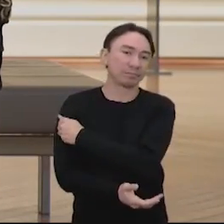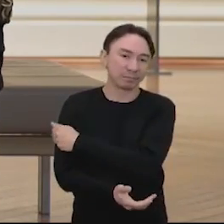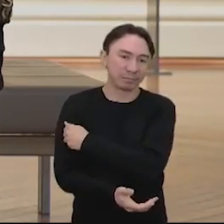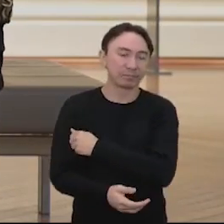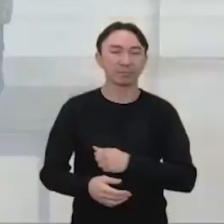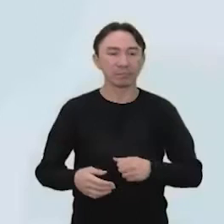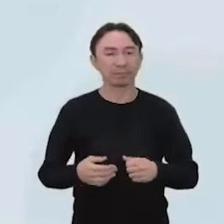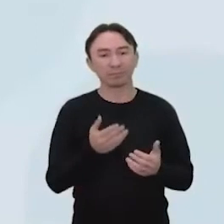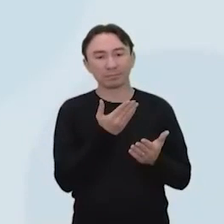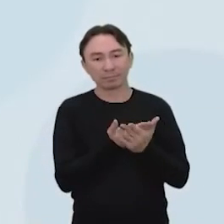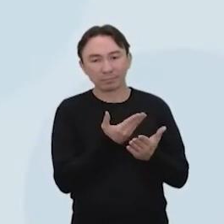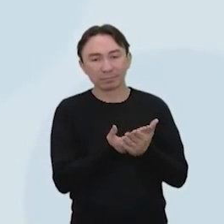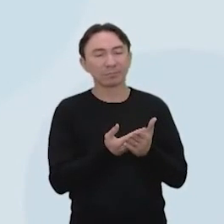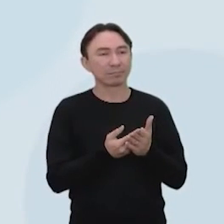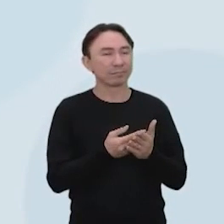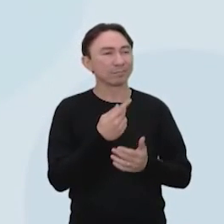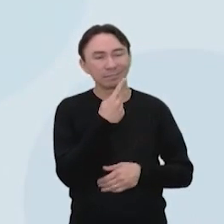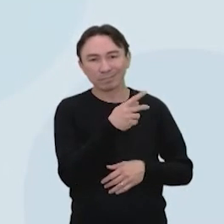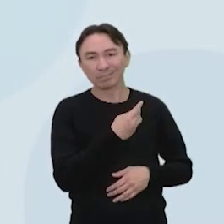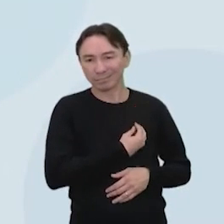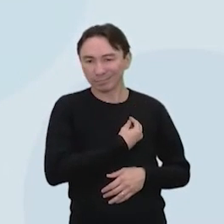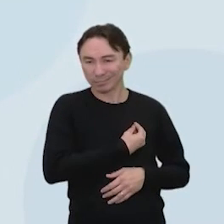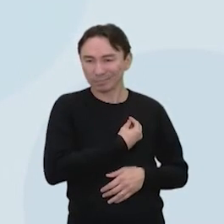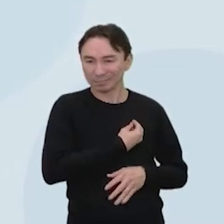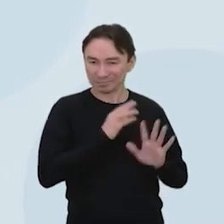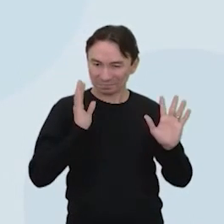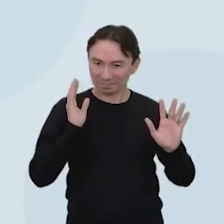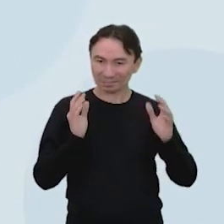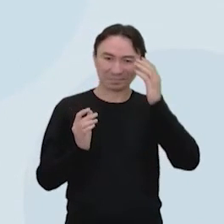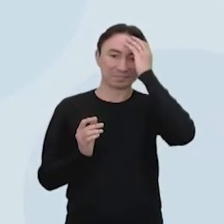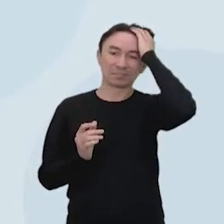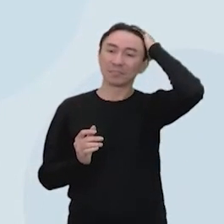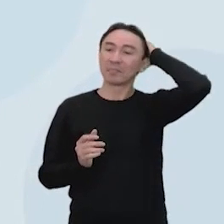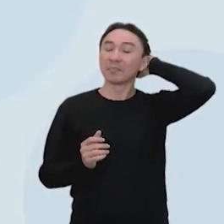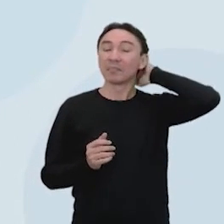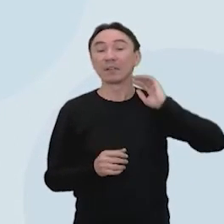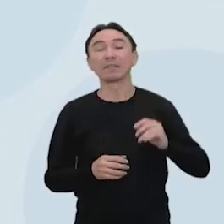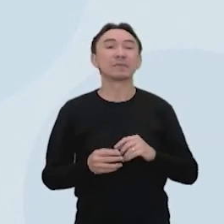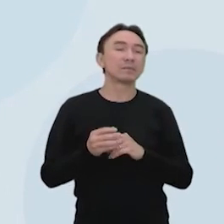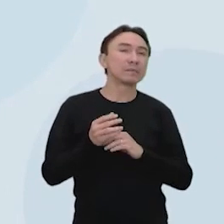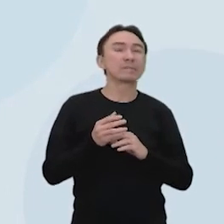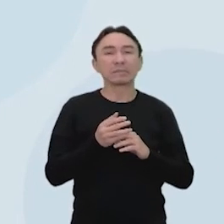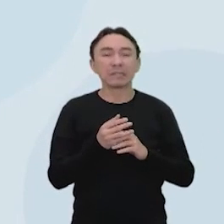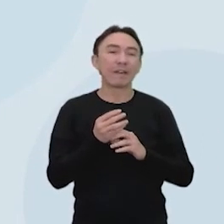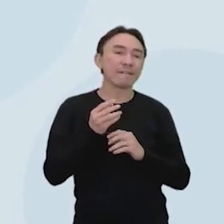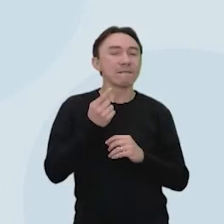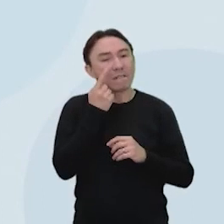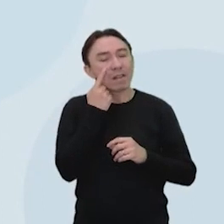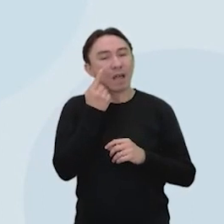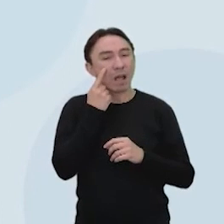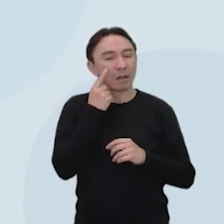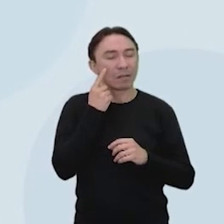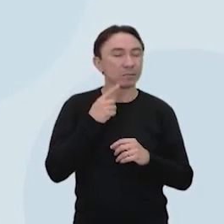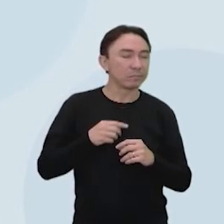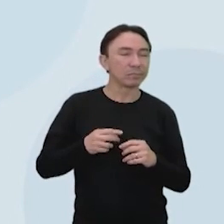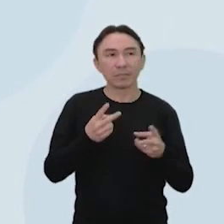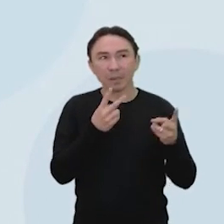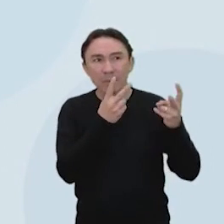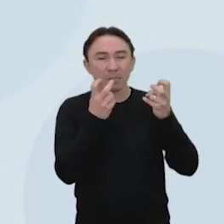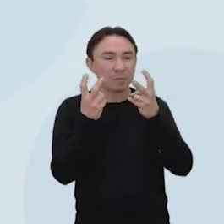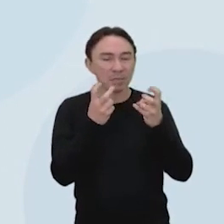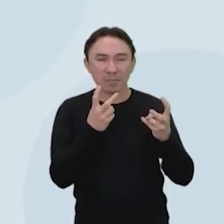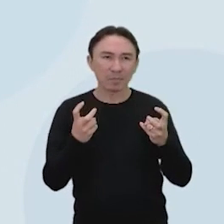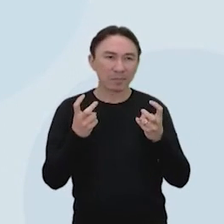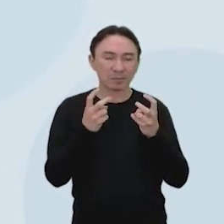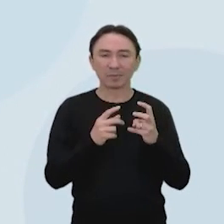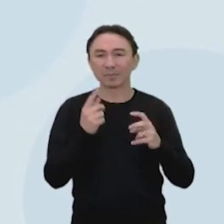Vamos tentar fazer uma leitura interpretativa mais geral. O que você... Vamos fazer pelo sentimento.